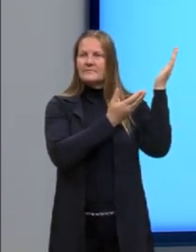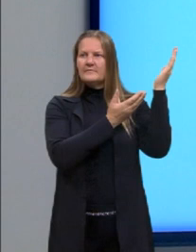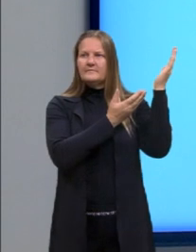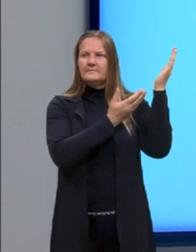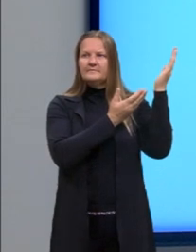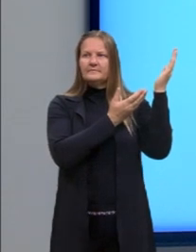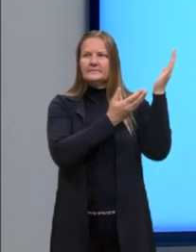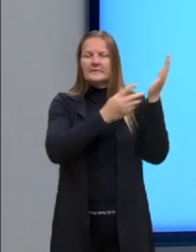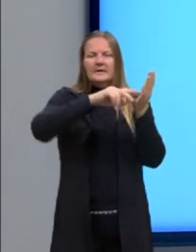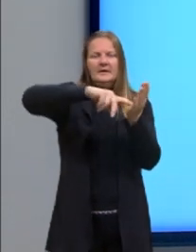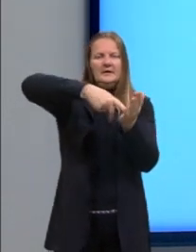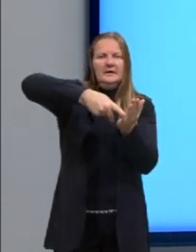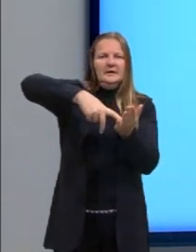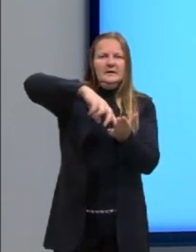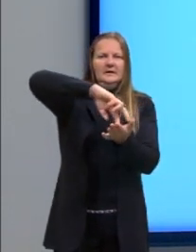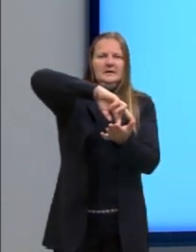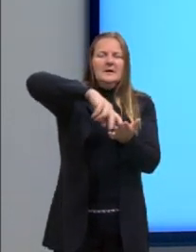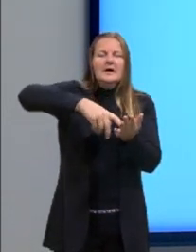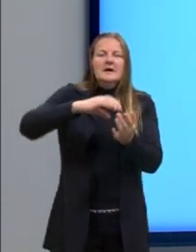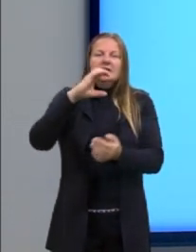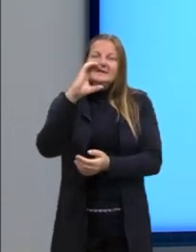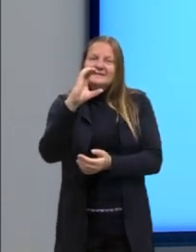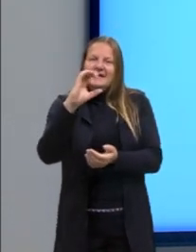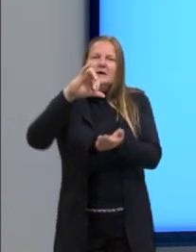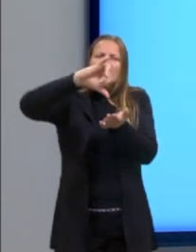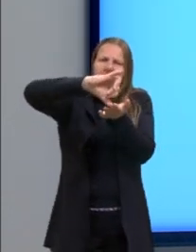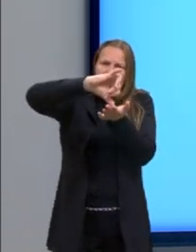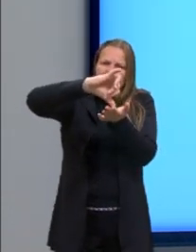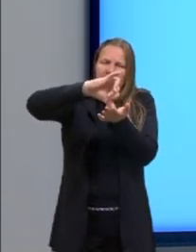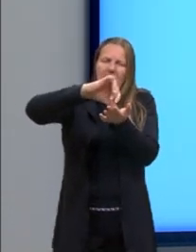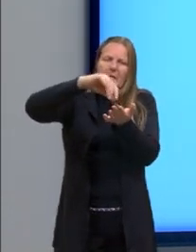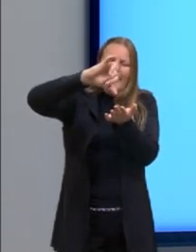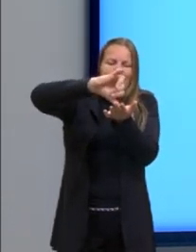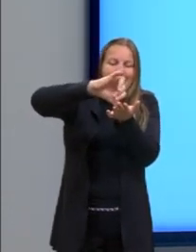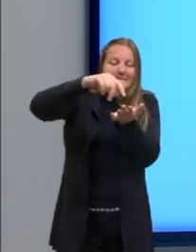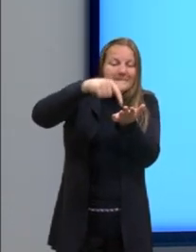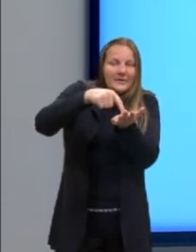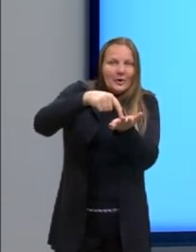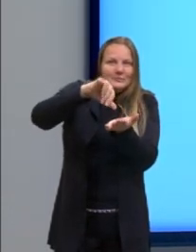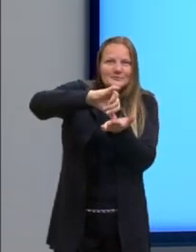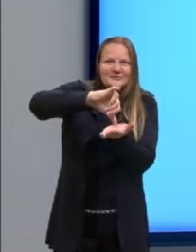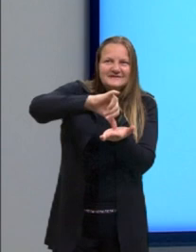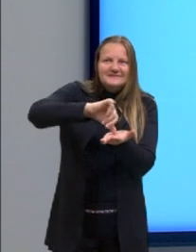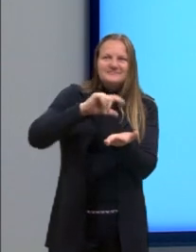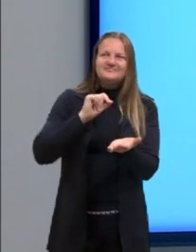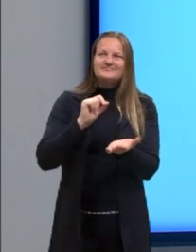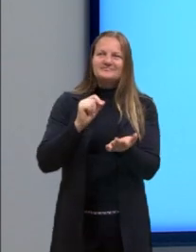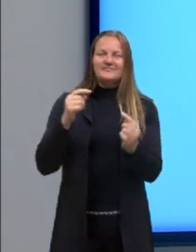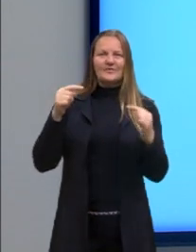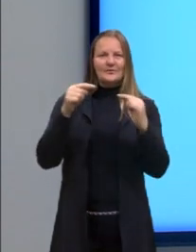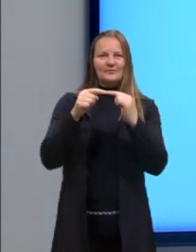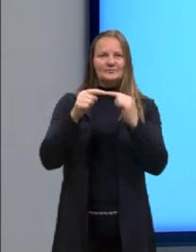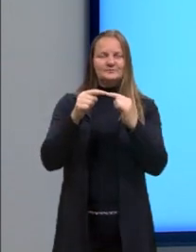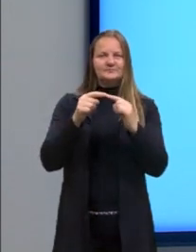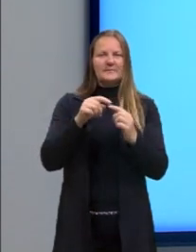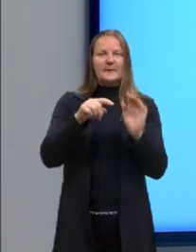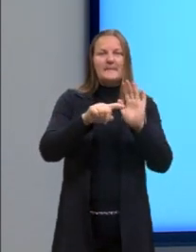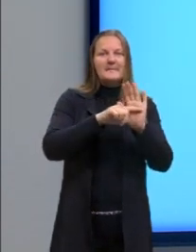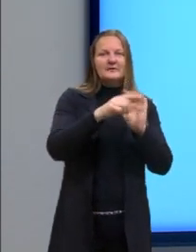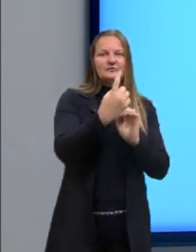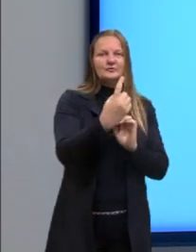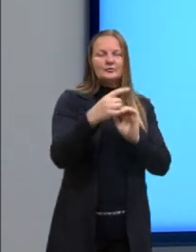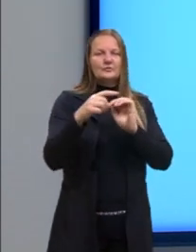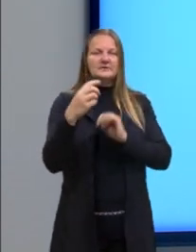circunferência, o c, que é o ponto do centro dela, ele tem coordenada menos 1 e 3,